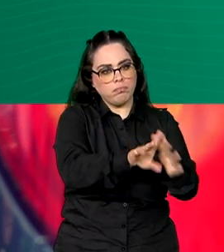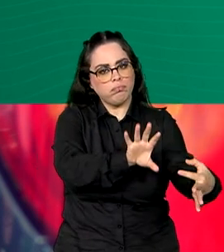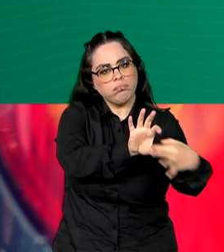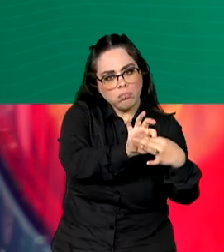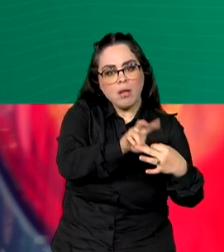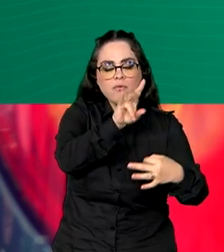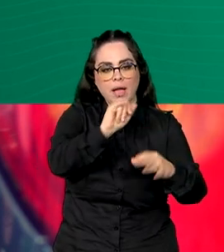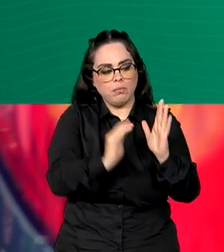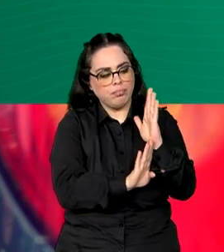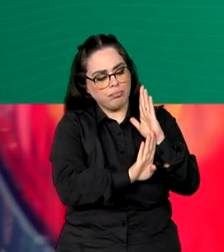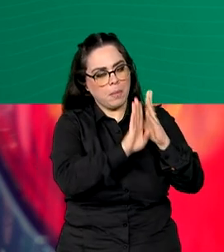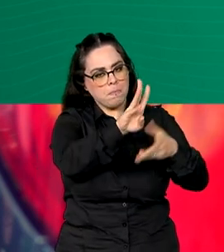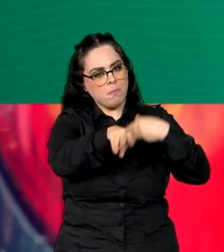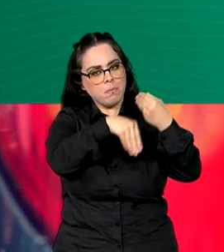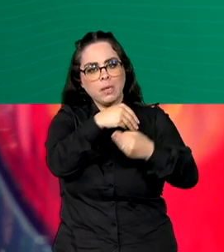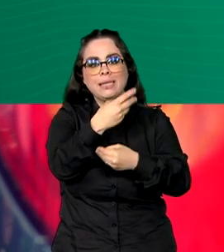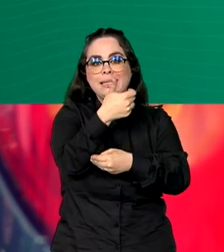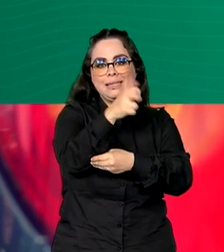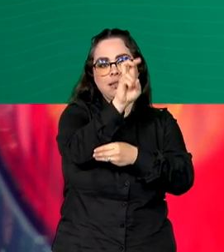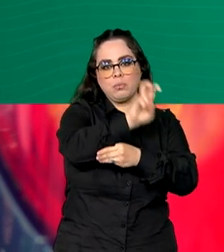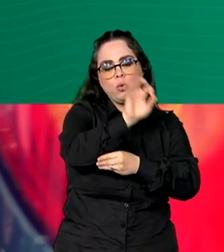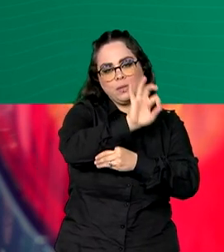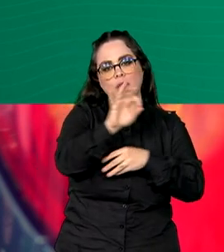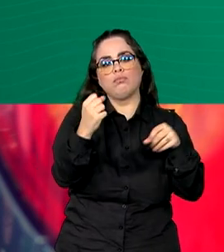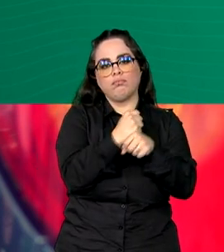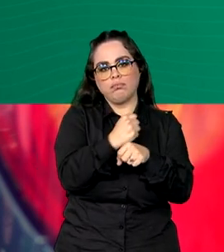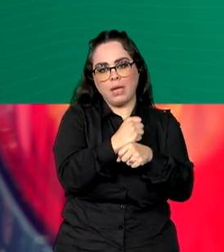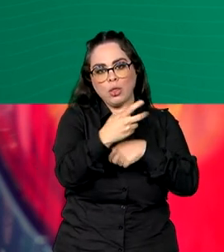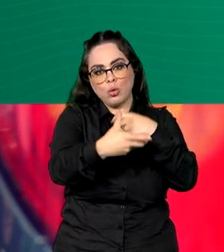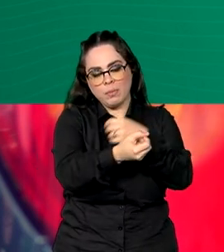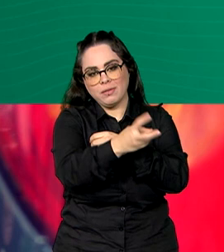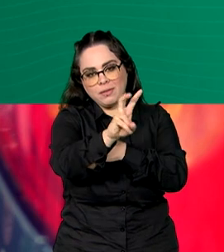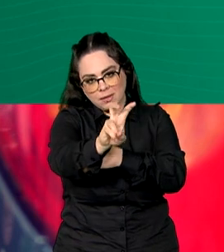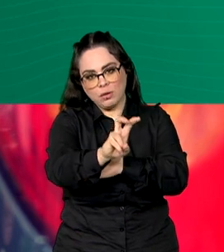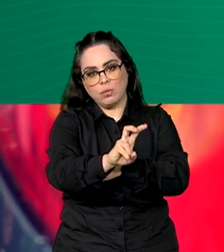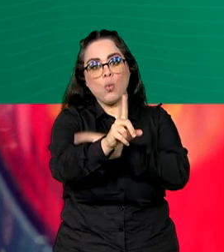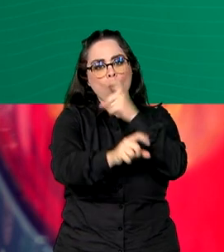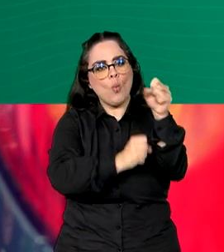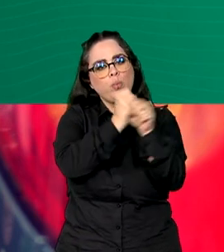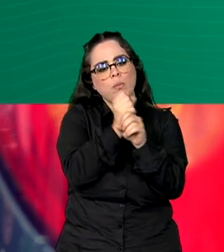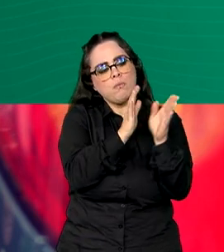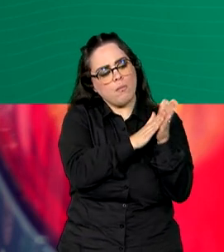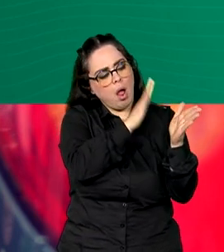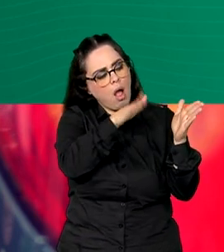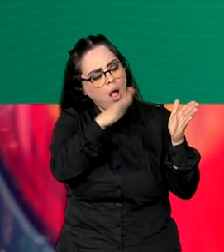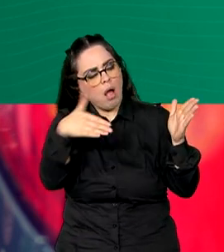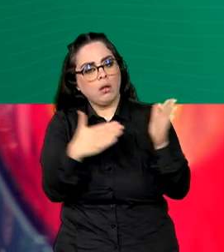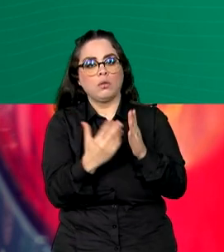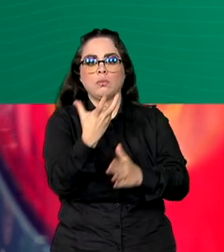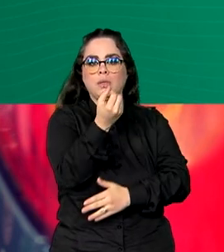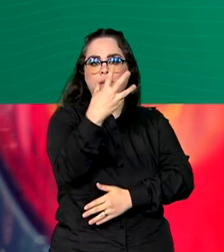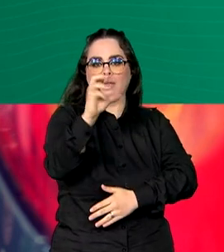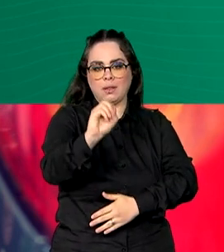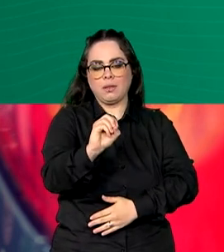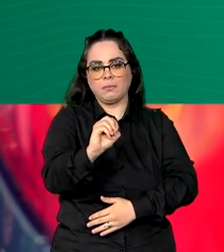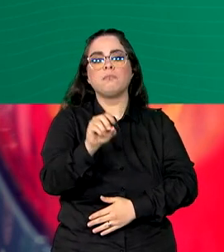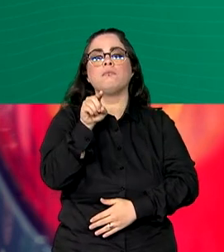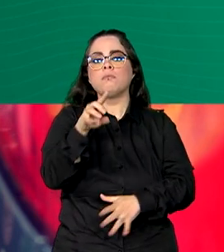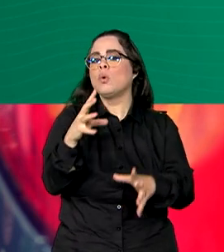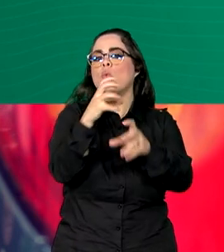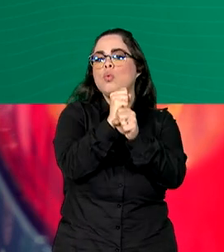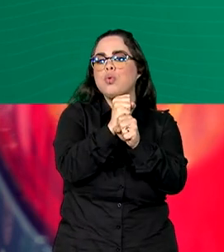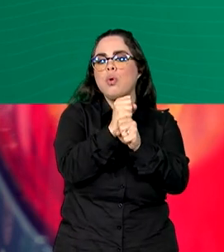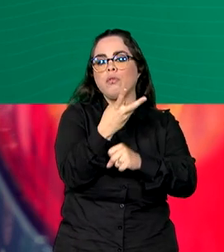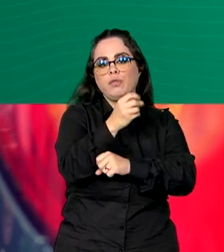vai subir para 15% em 2025 e 1% ao ano até 2030, somando 20